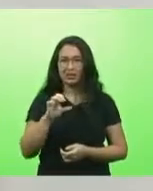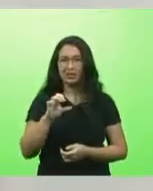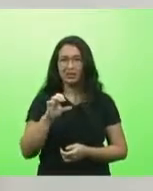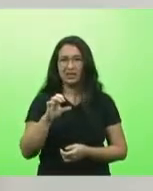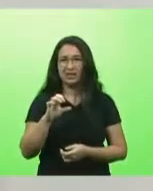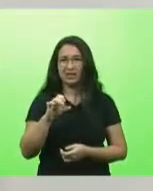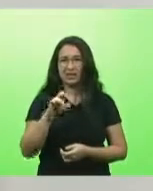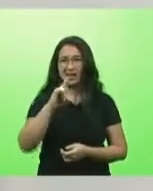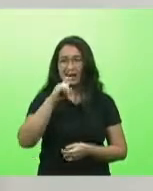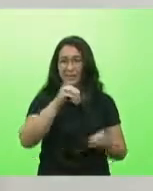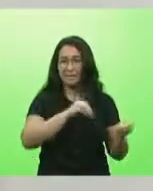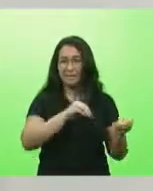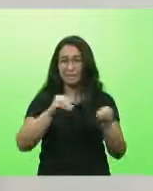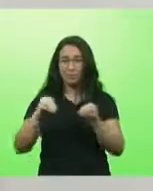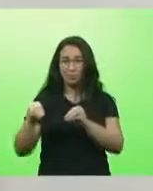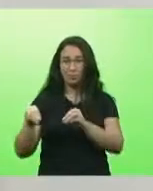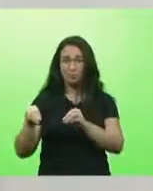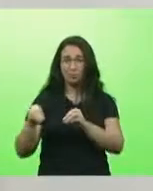mandar